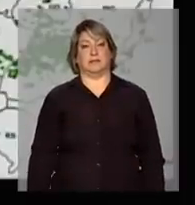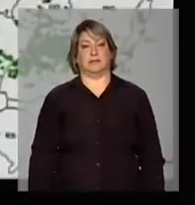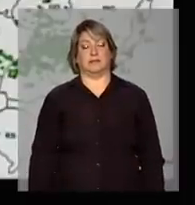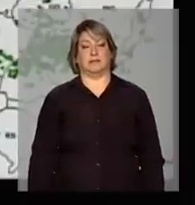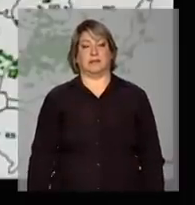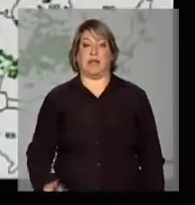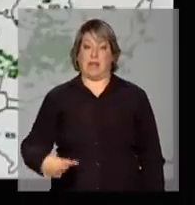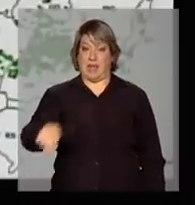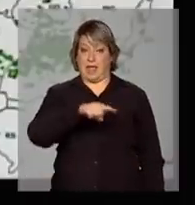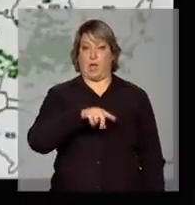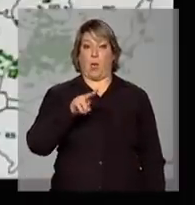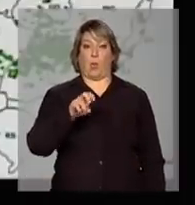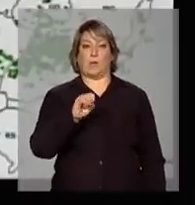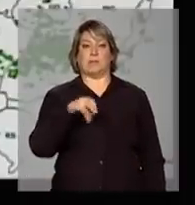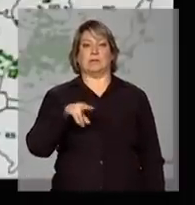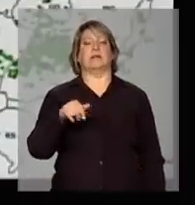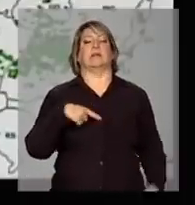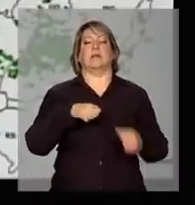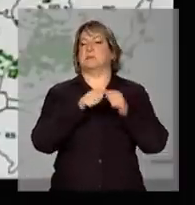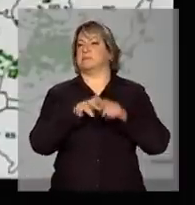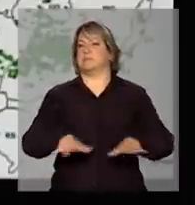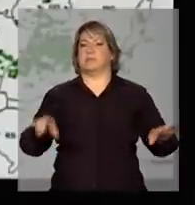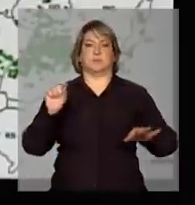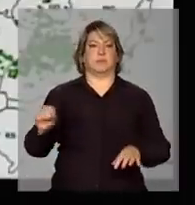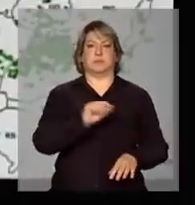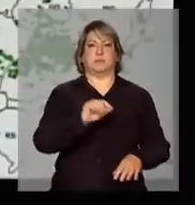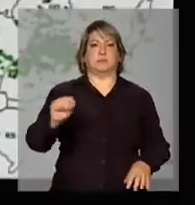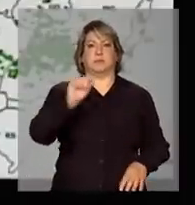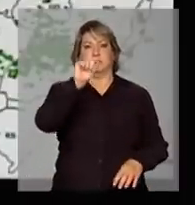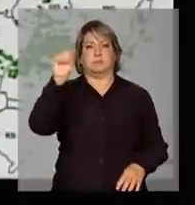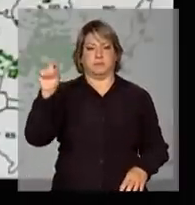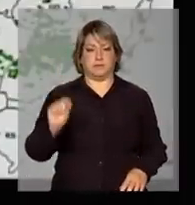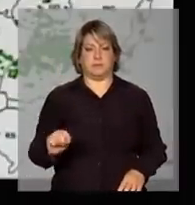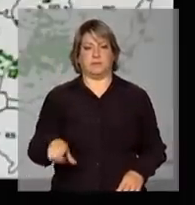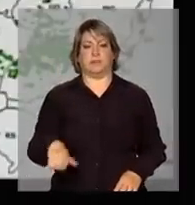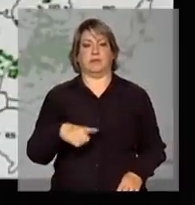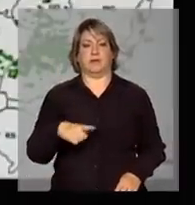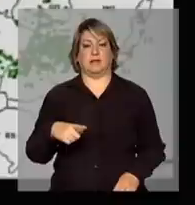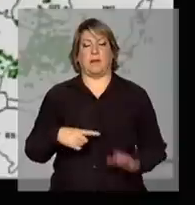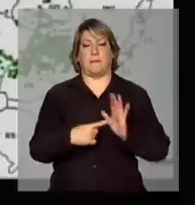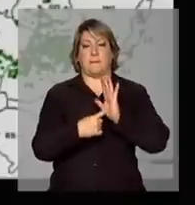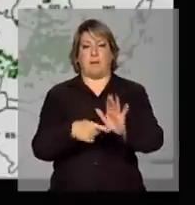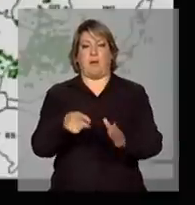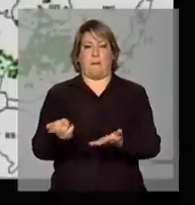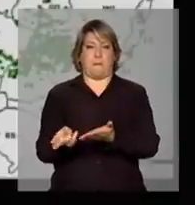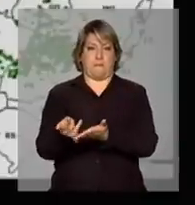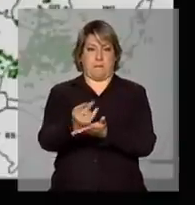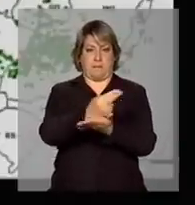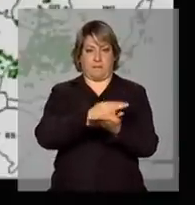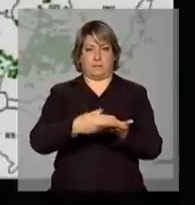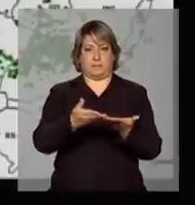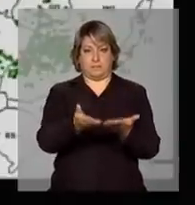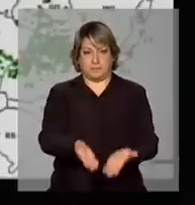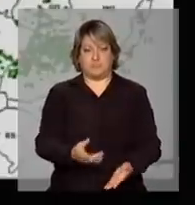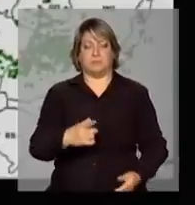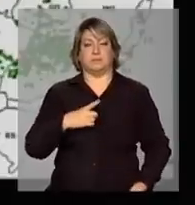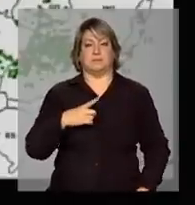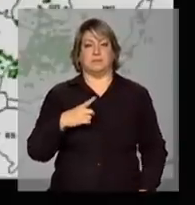essas usinas estão espalhadas dessa forma, uma concentração muito grande, principalmente